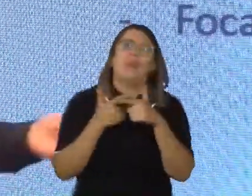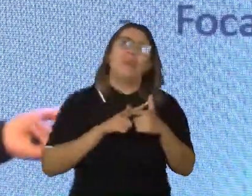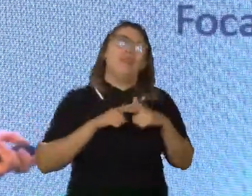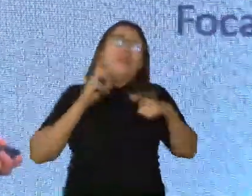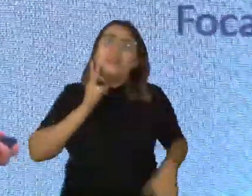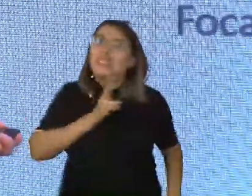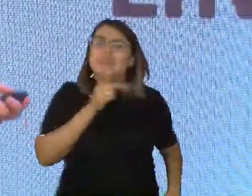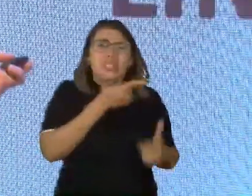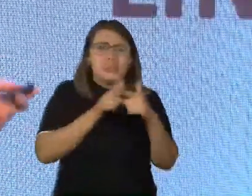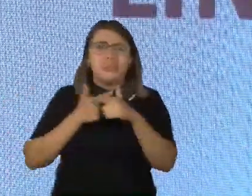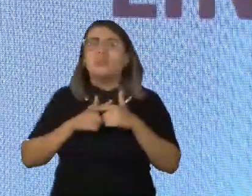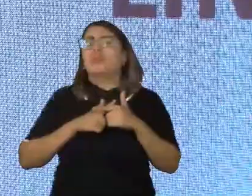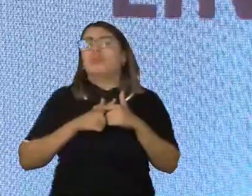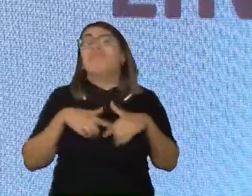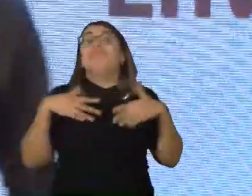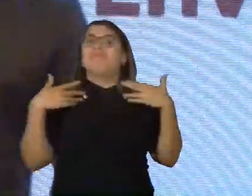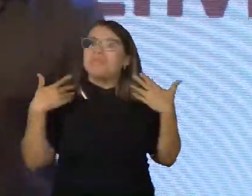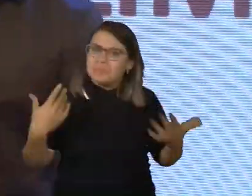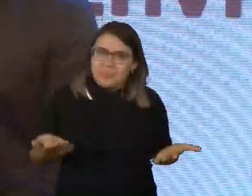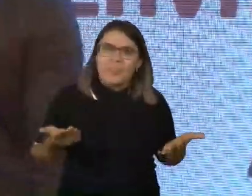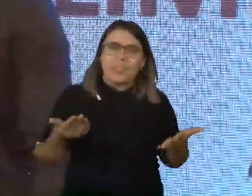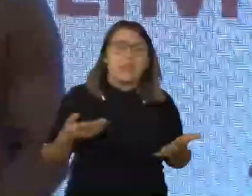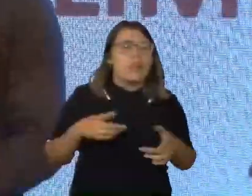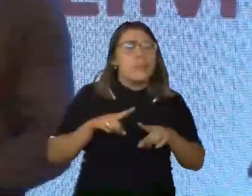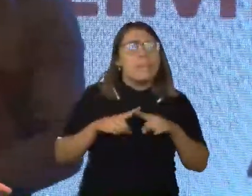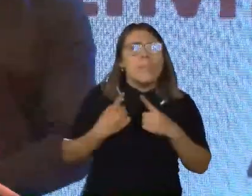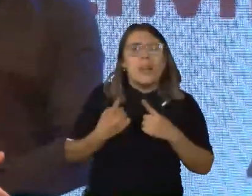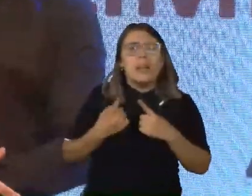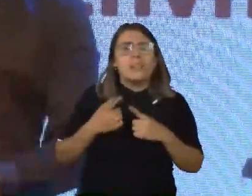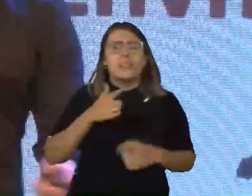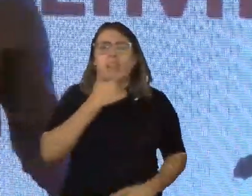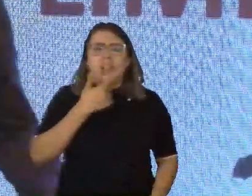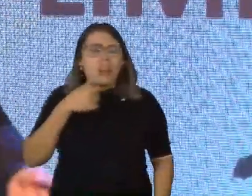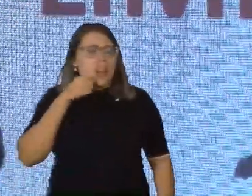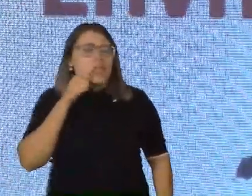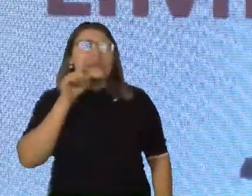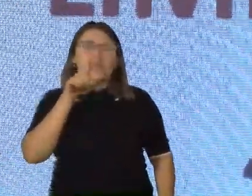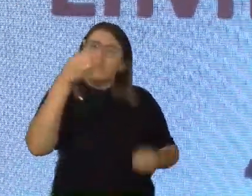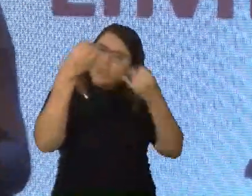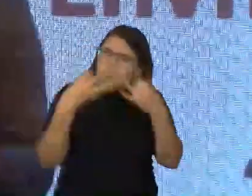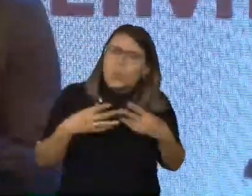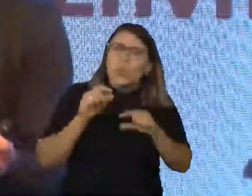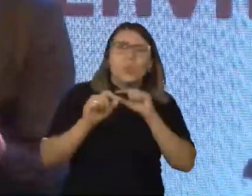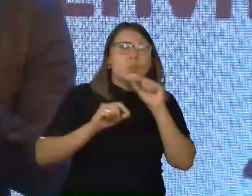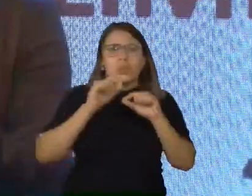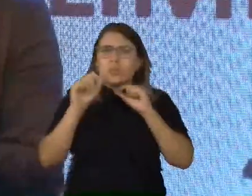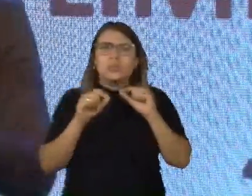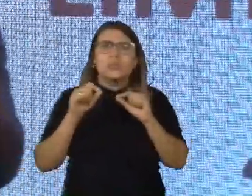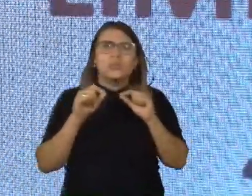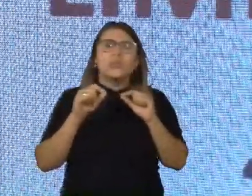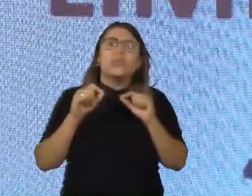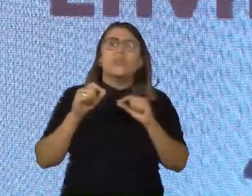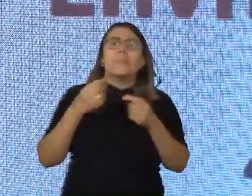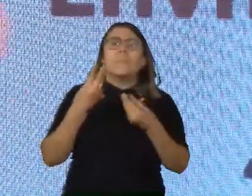não está preparado. Muito bem. Mas, Alex, você disse aqui quais são as definições. Trouxe aqui alguns exemplos de pessoas